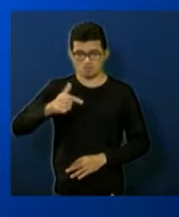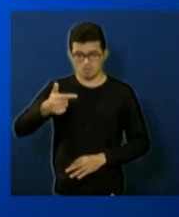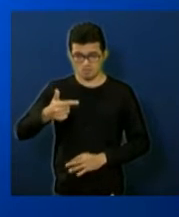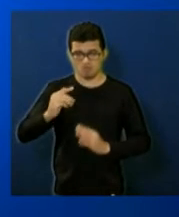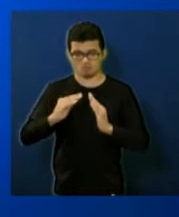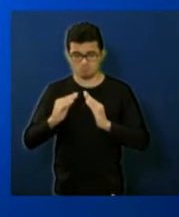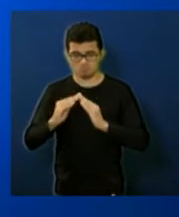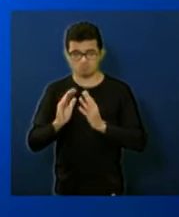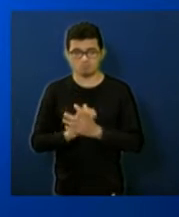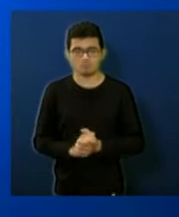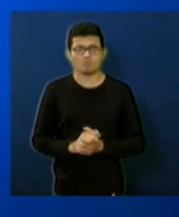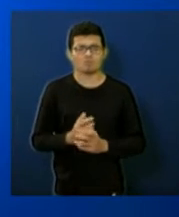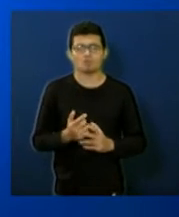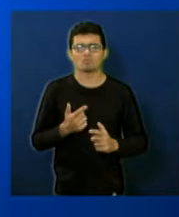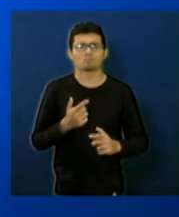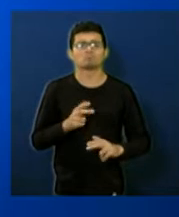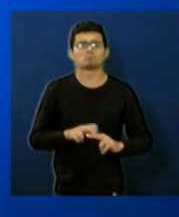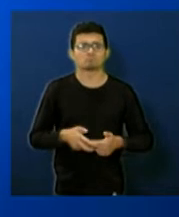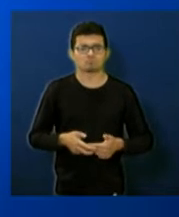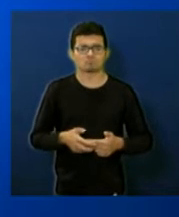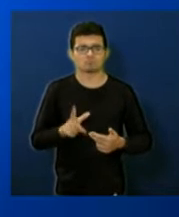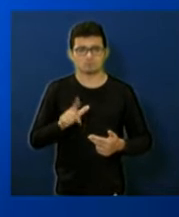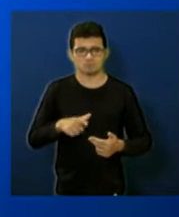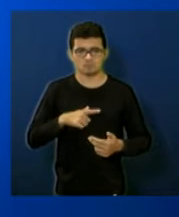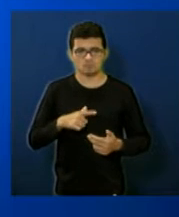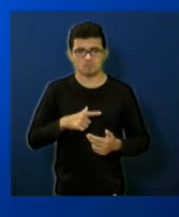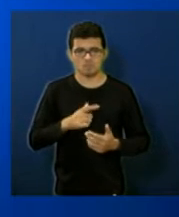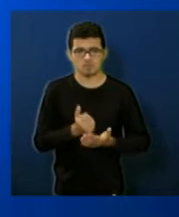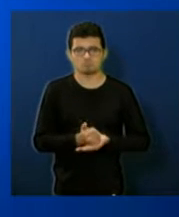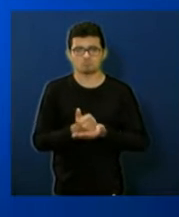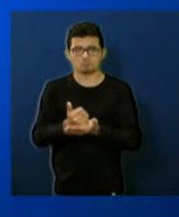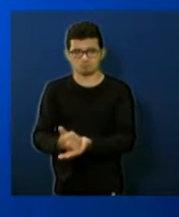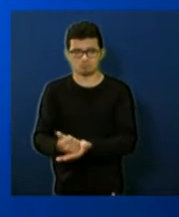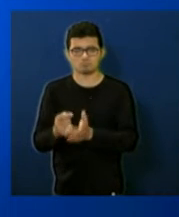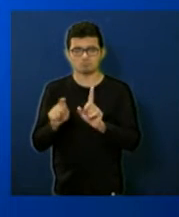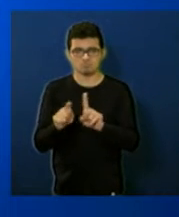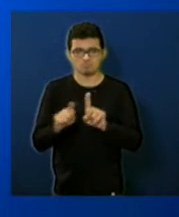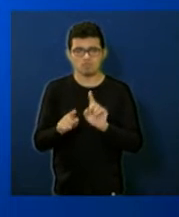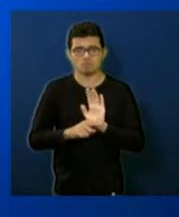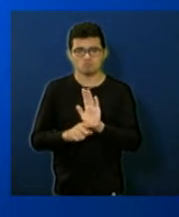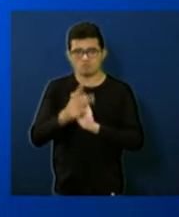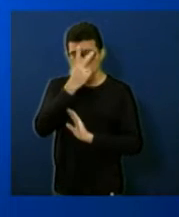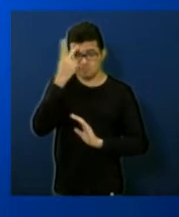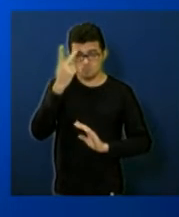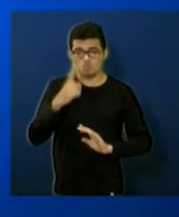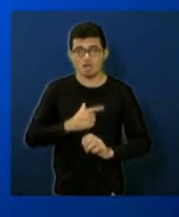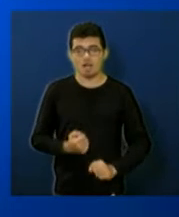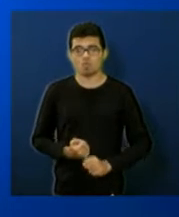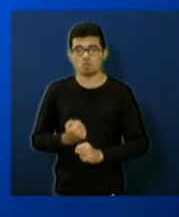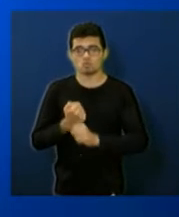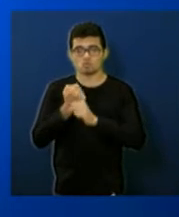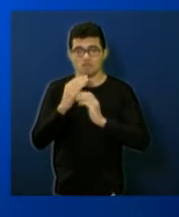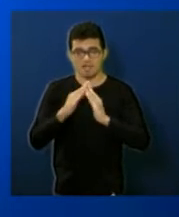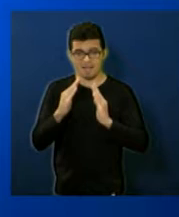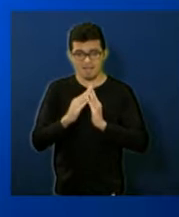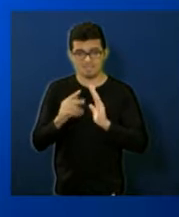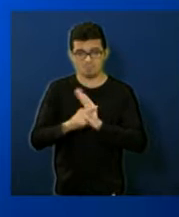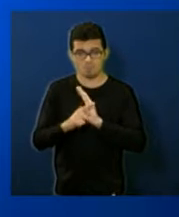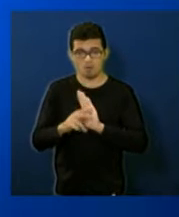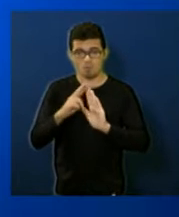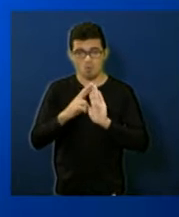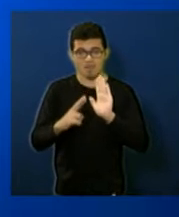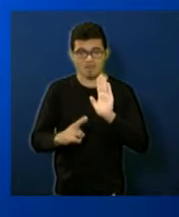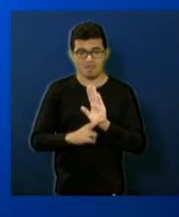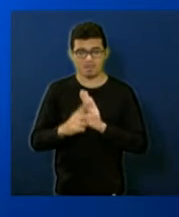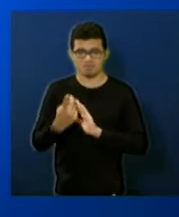Justificativa. Dar o suporte e incentivar os munícipes a construir sua casa própria de acordo com as normas vigentes